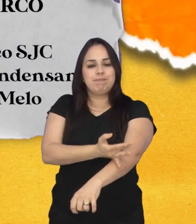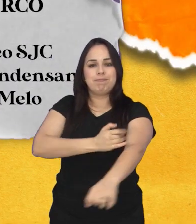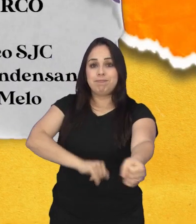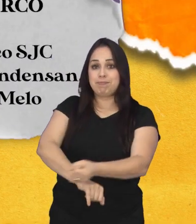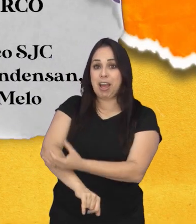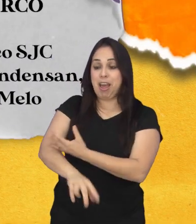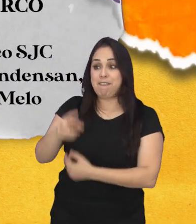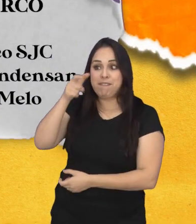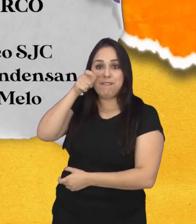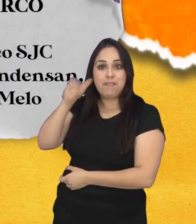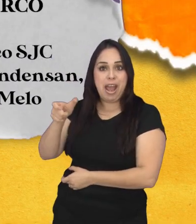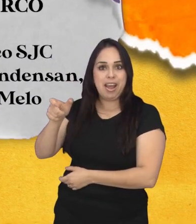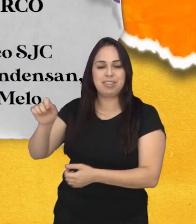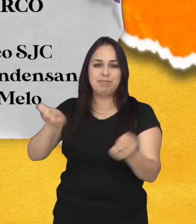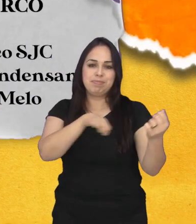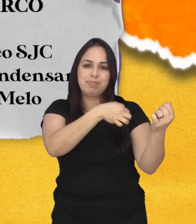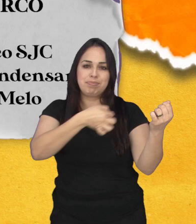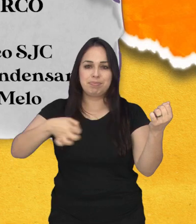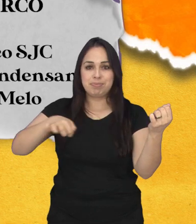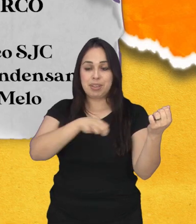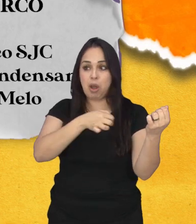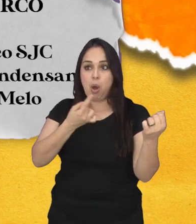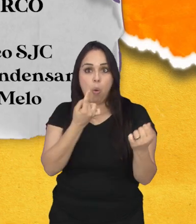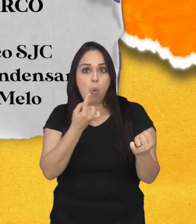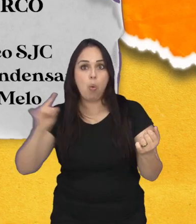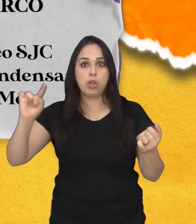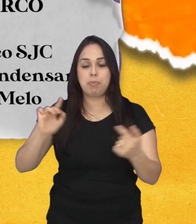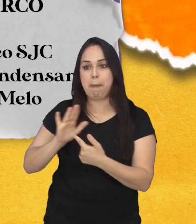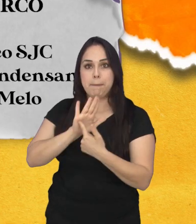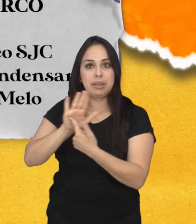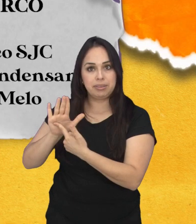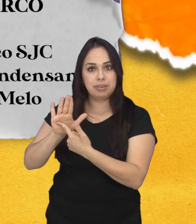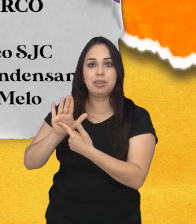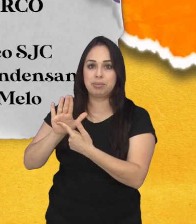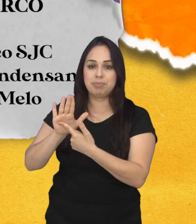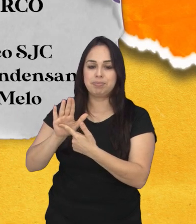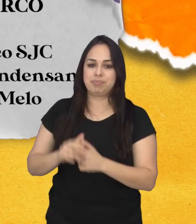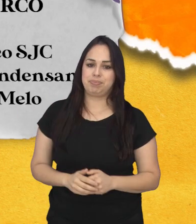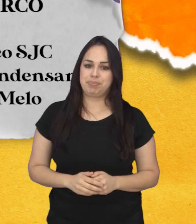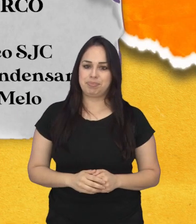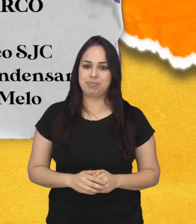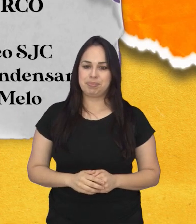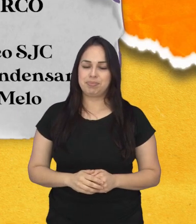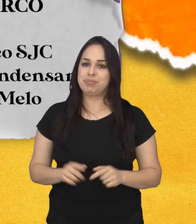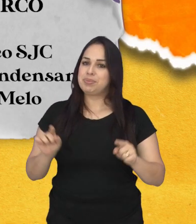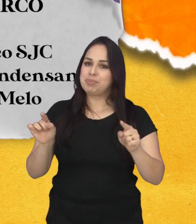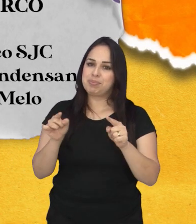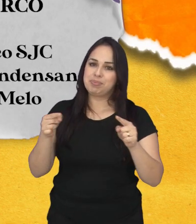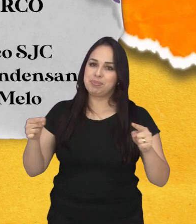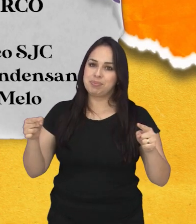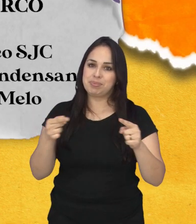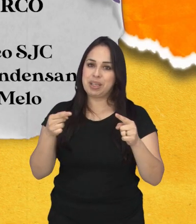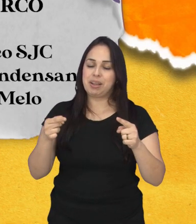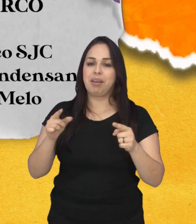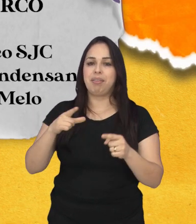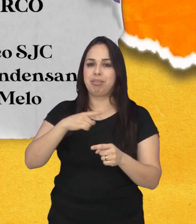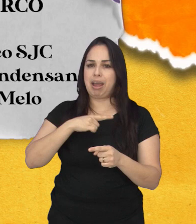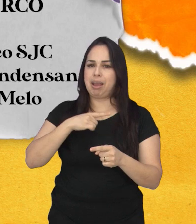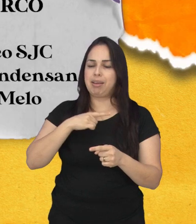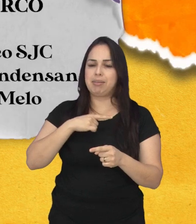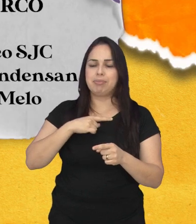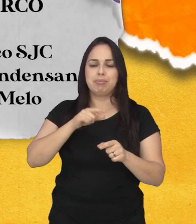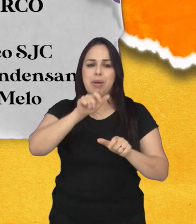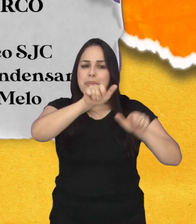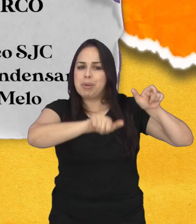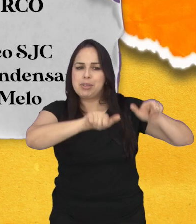Filarmônica do Vale, no último concerto da temporada de 2022. Um concerto musical que reúne músicos do